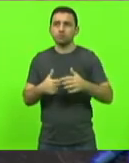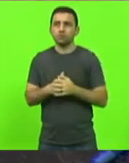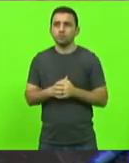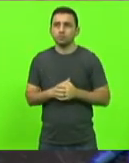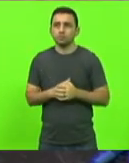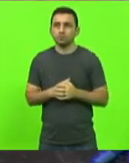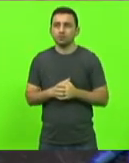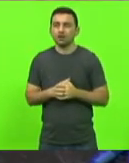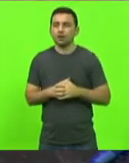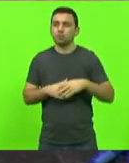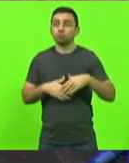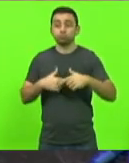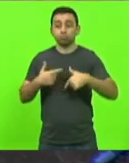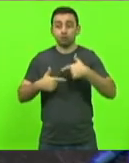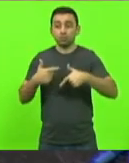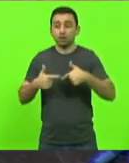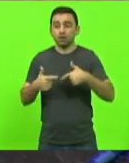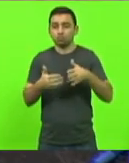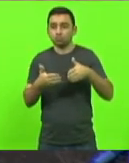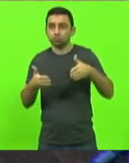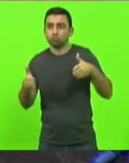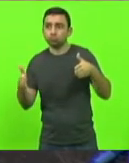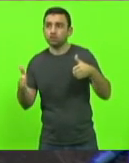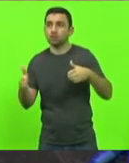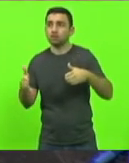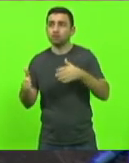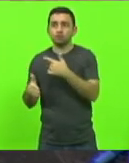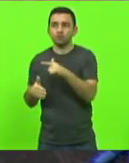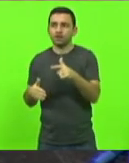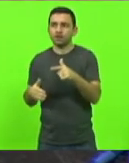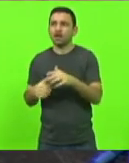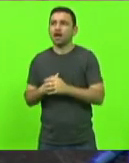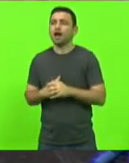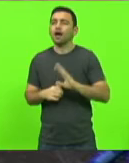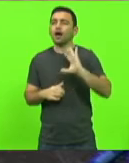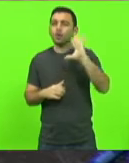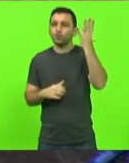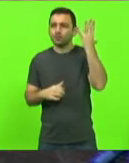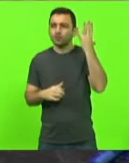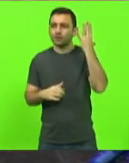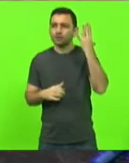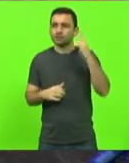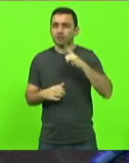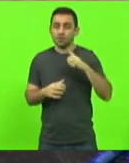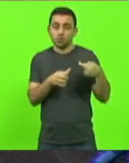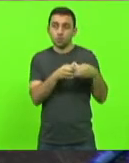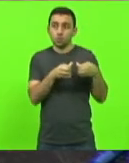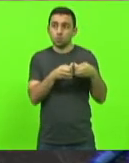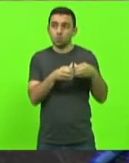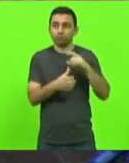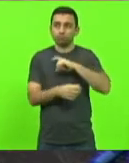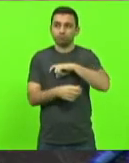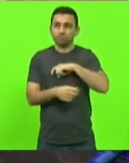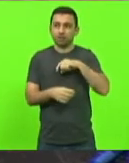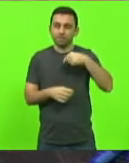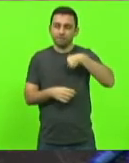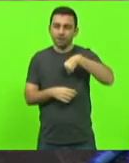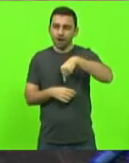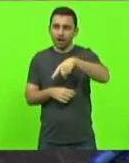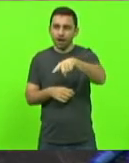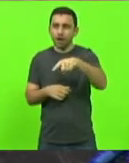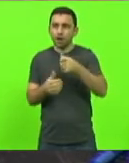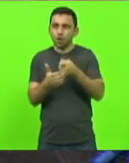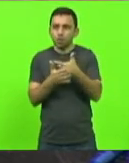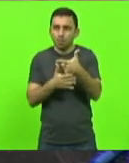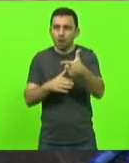Ato decorrente dele, não. É muito mais fácil um praça sofrer um atentado de uma facção criminosa, quando estiver indo comprar um tênis para o